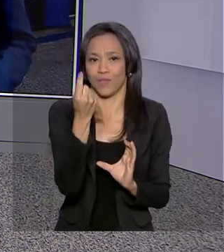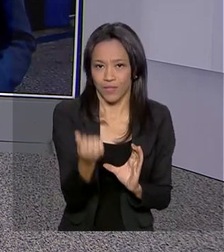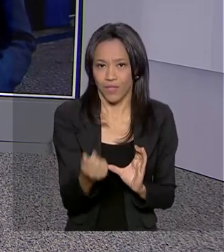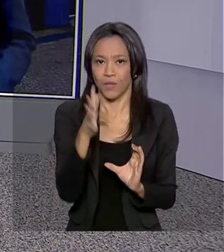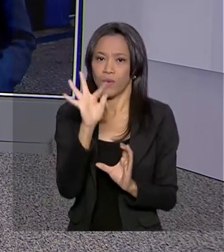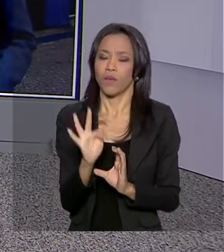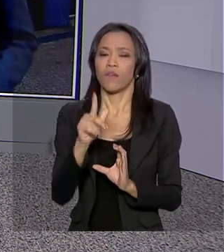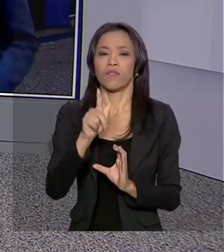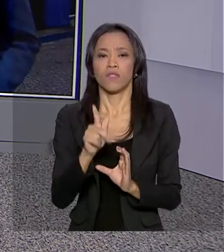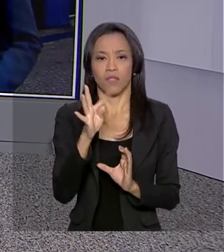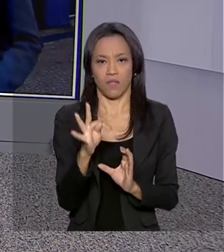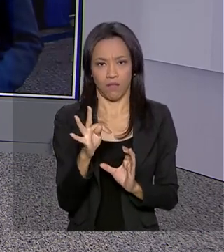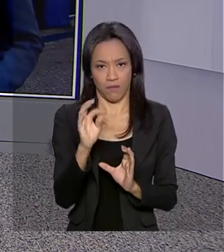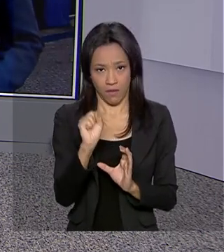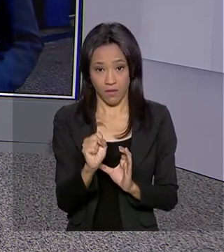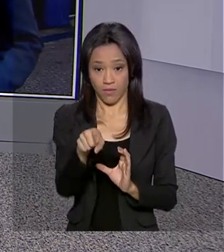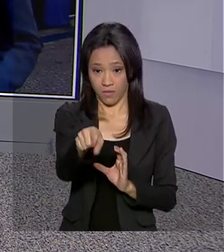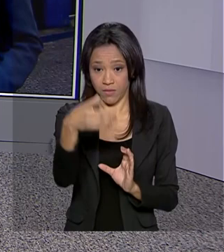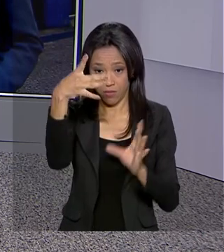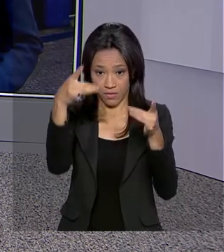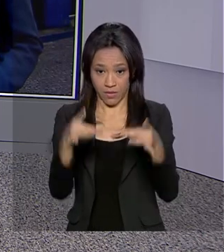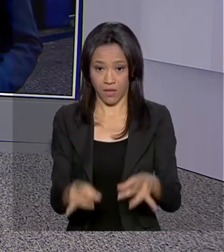Almeida tem os detalhes. Bom dia, Maurício.